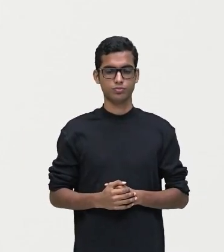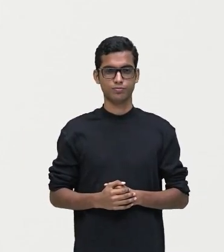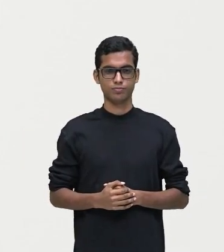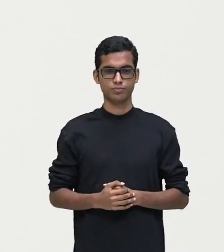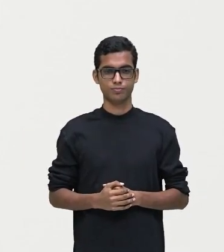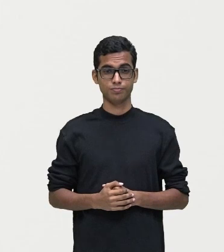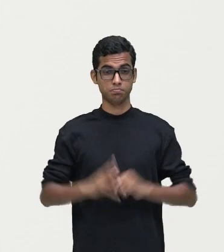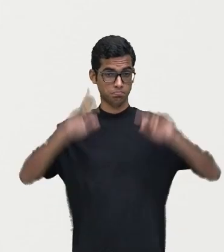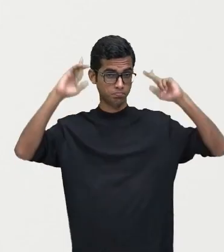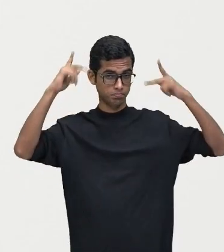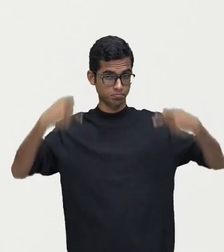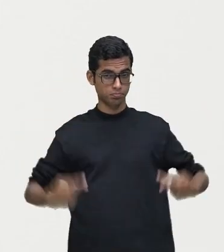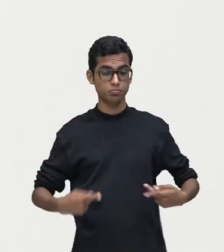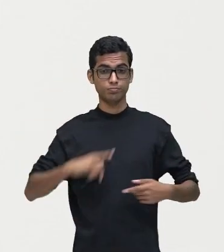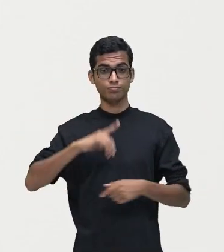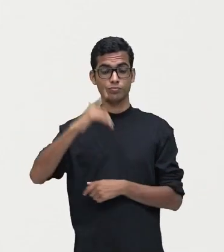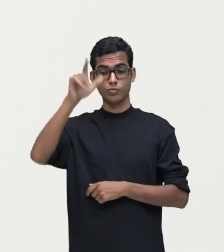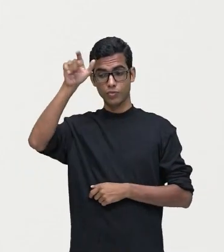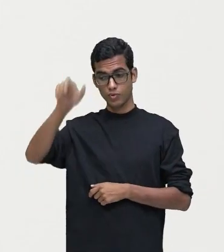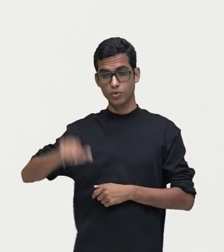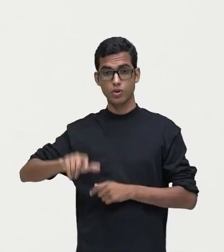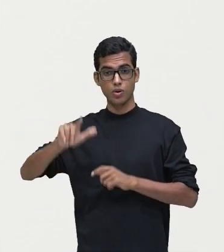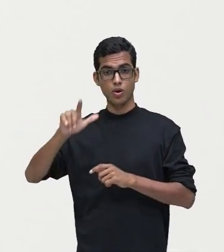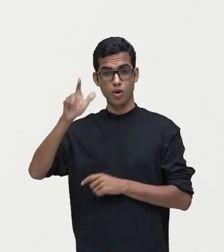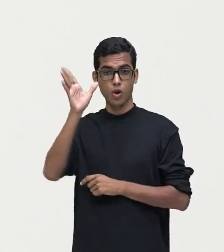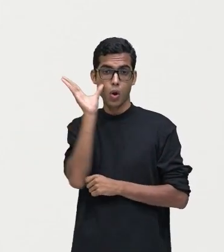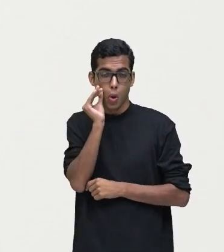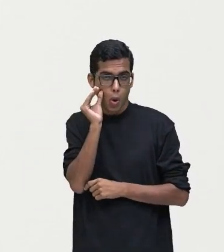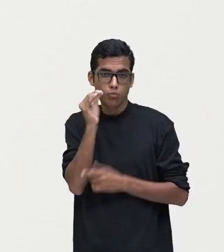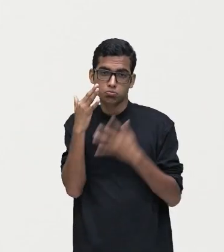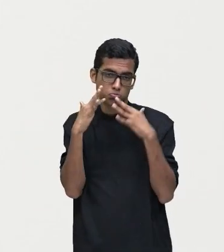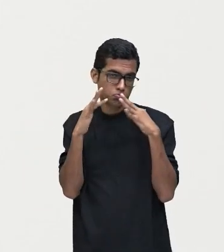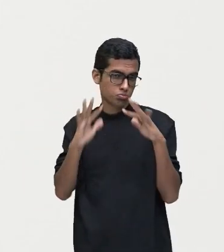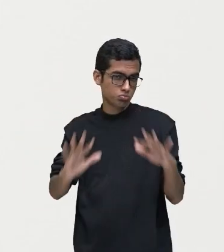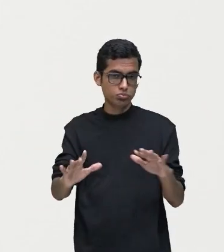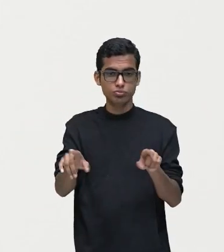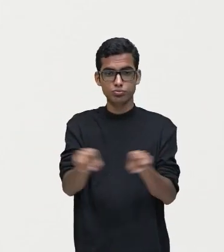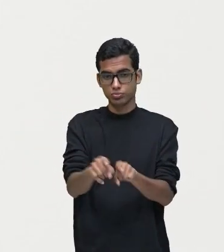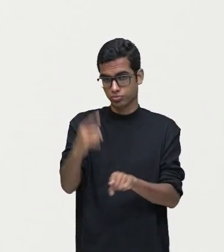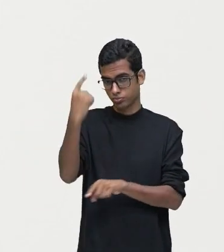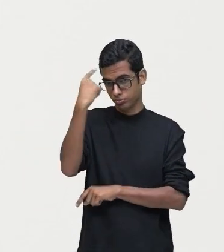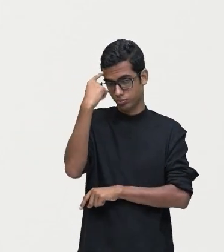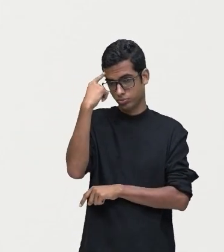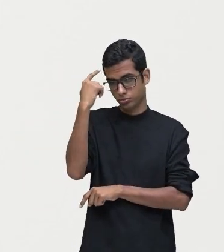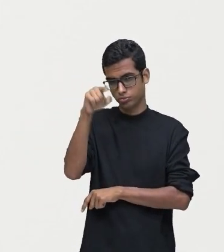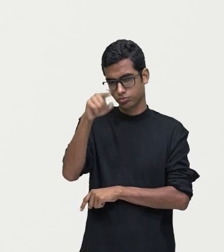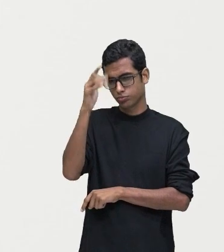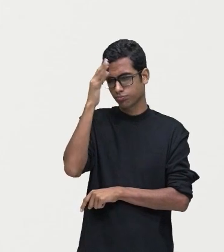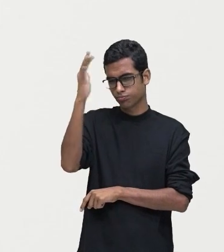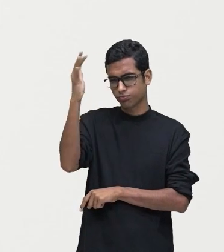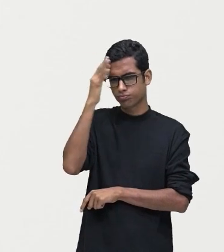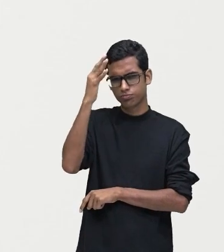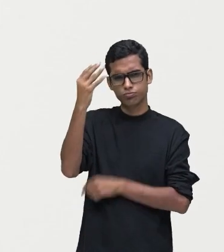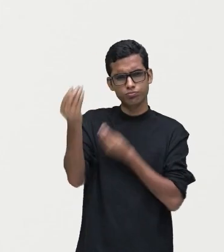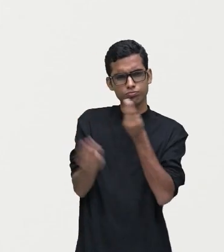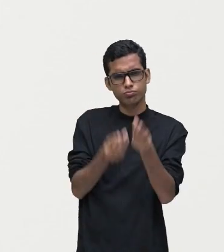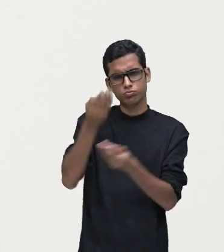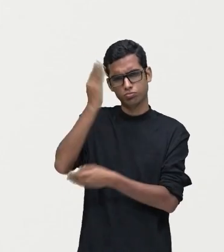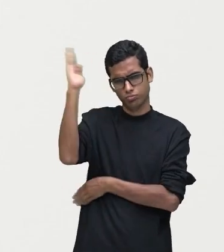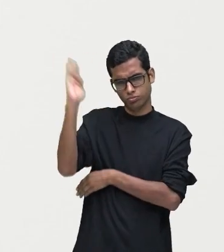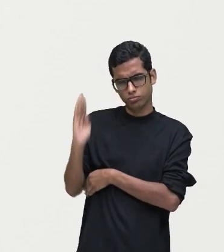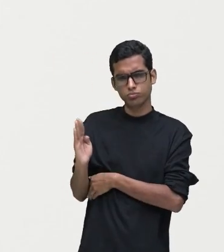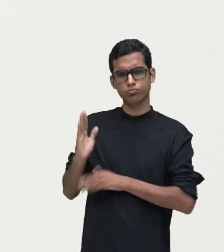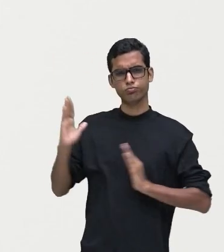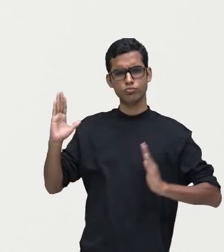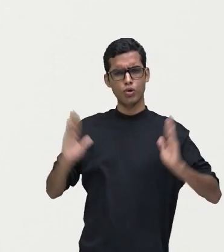o ser humano é um ser curioso por natureza. Pensando nisso, você já imaginou como era o